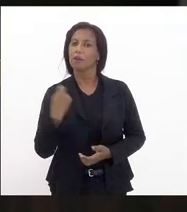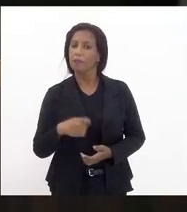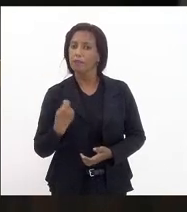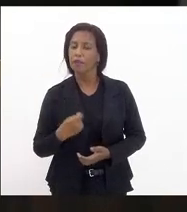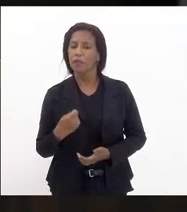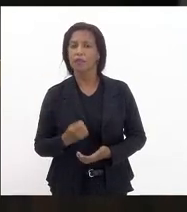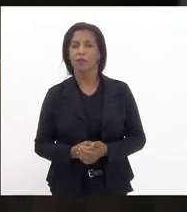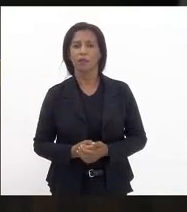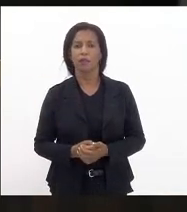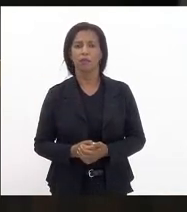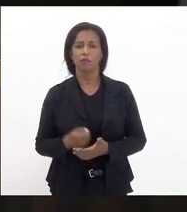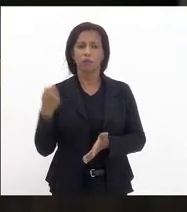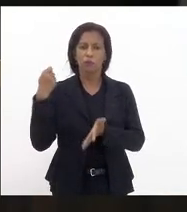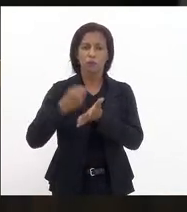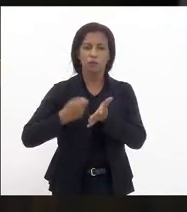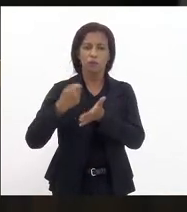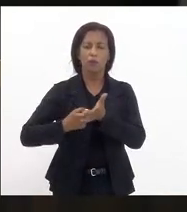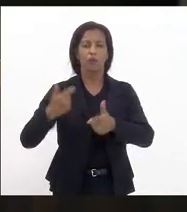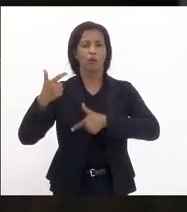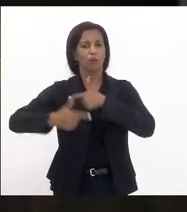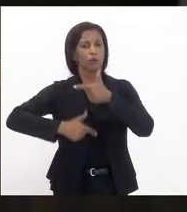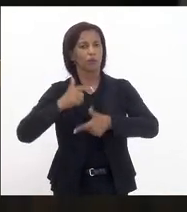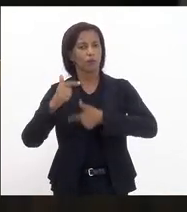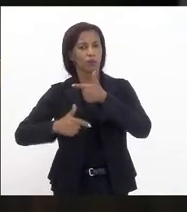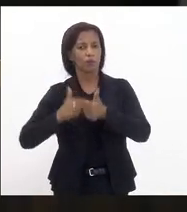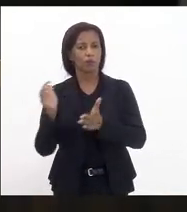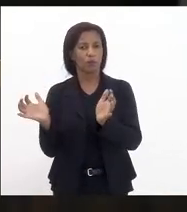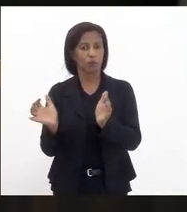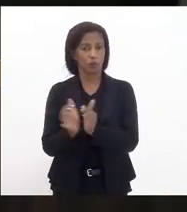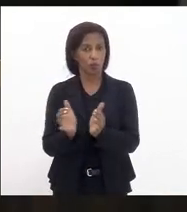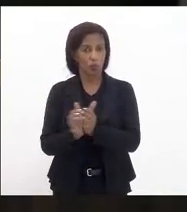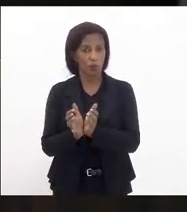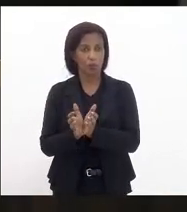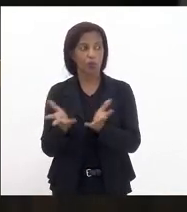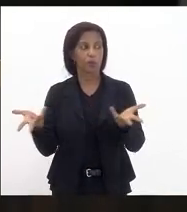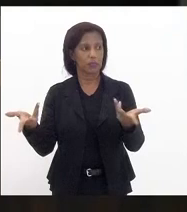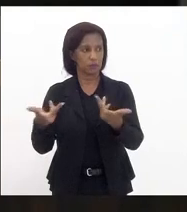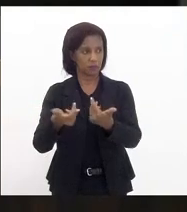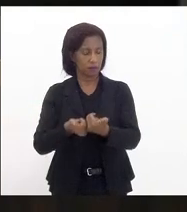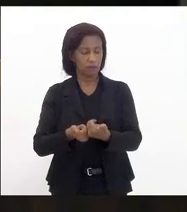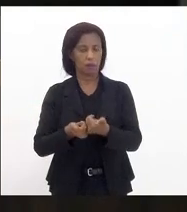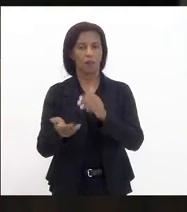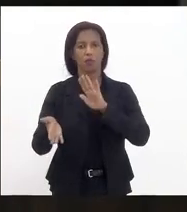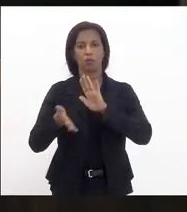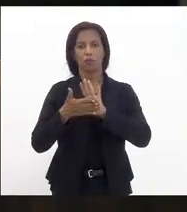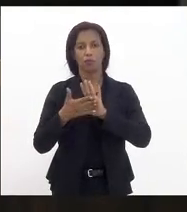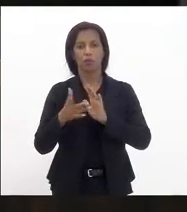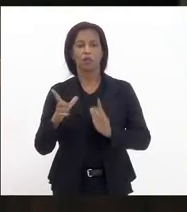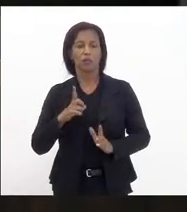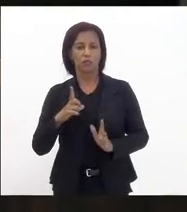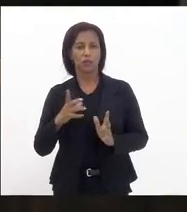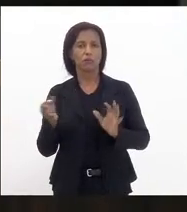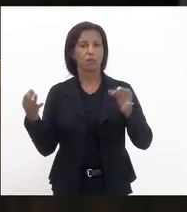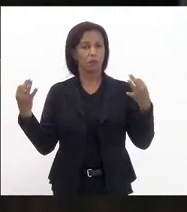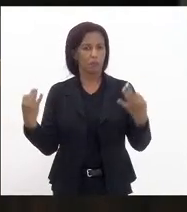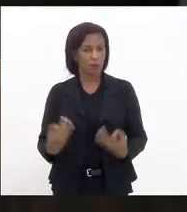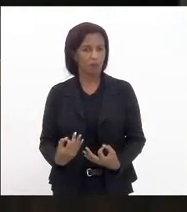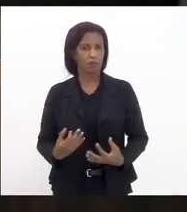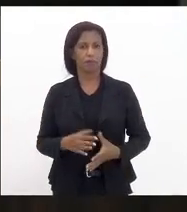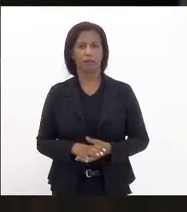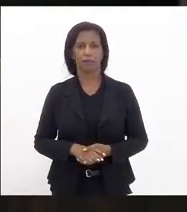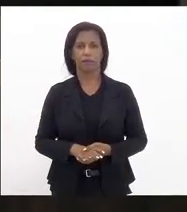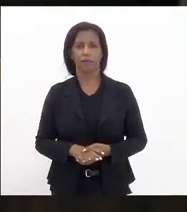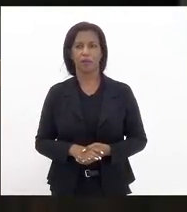intensificar deputada Renata o trabalho do comitê tem sido belíssimo as proposições tem sido muito eficientes